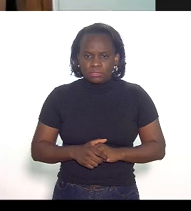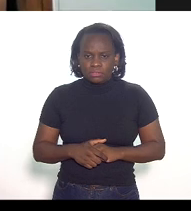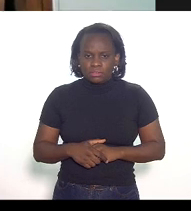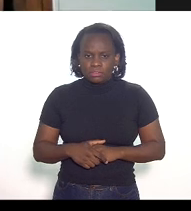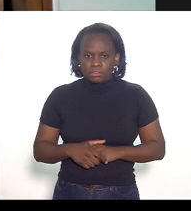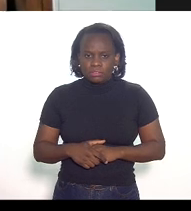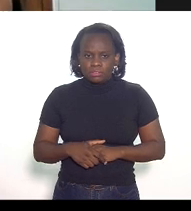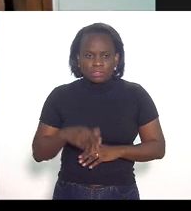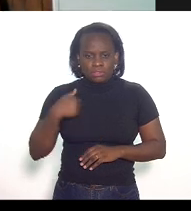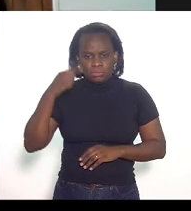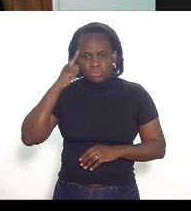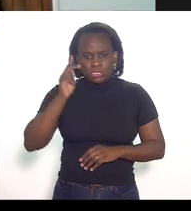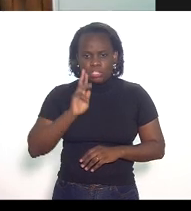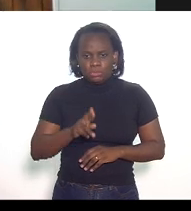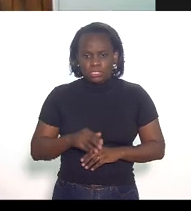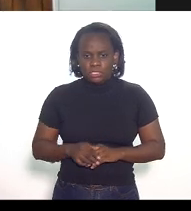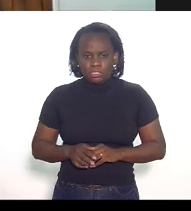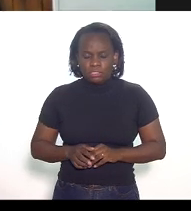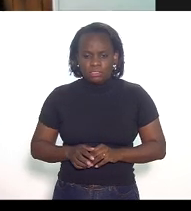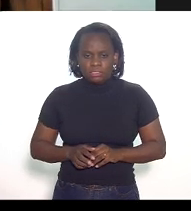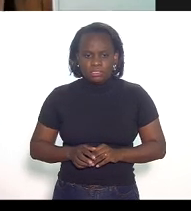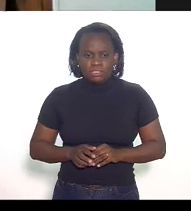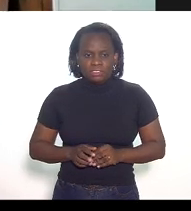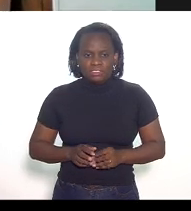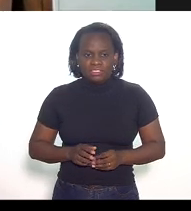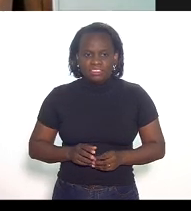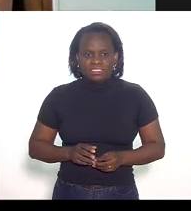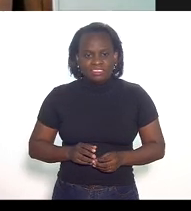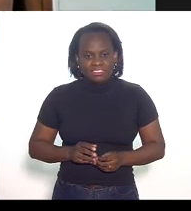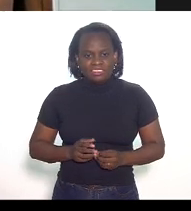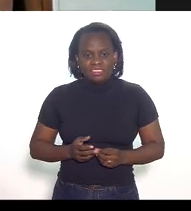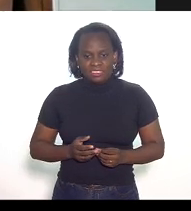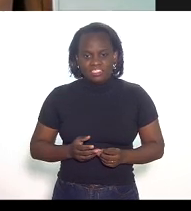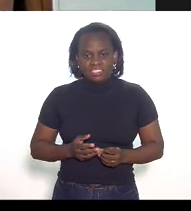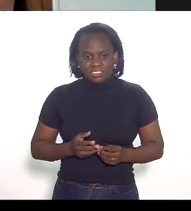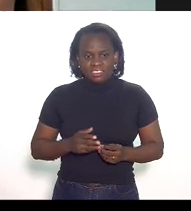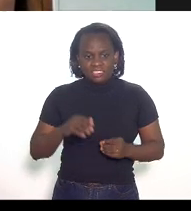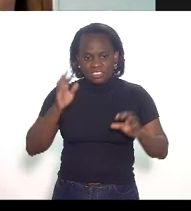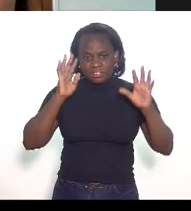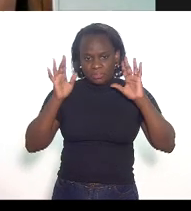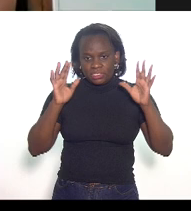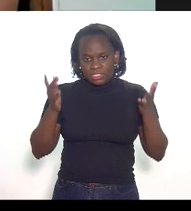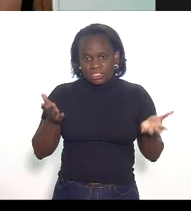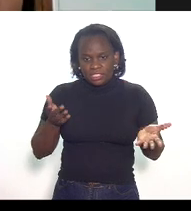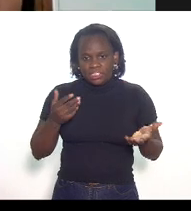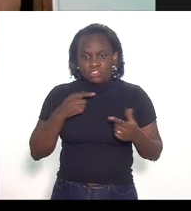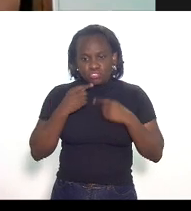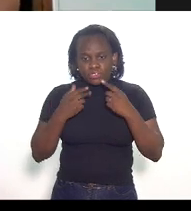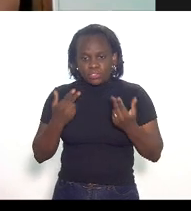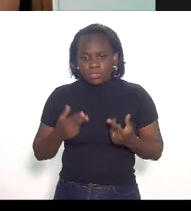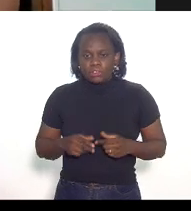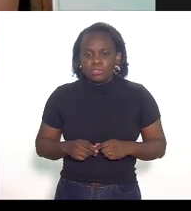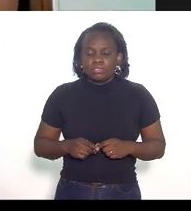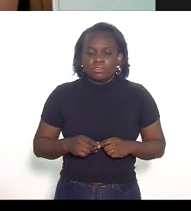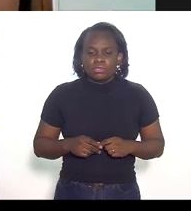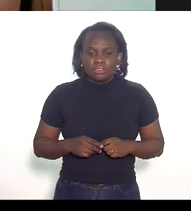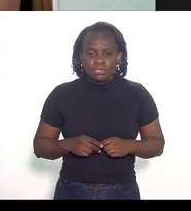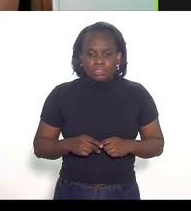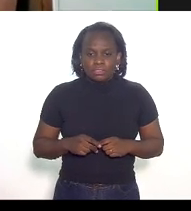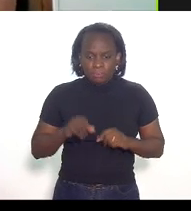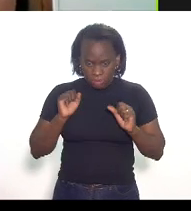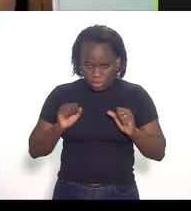eu não sei responder então imaginei que a sua dúvida é também para o Saminho oi